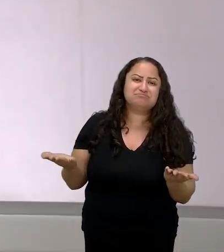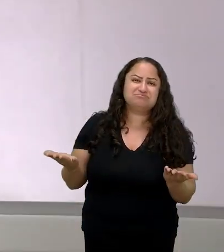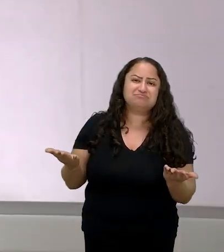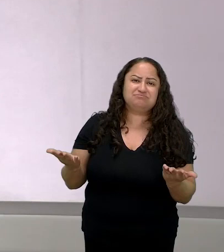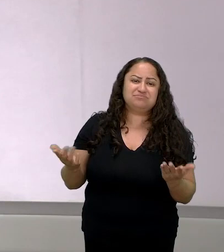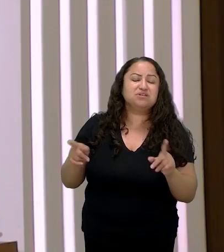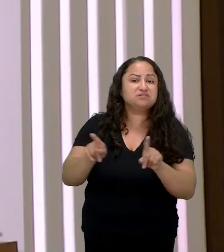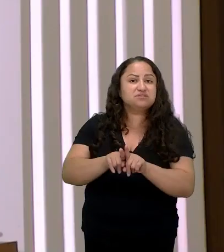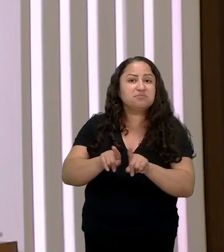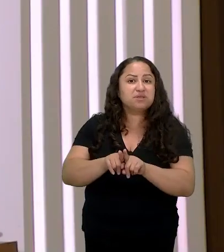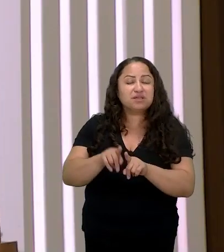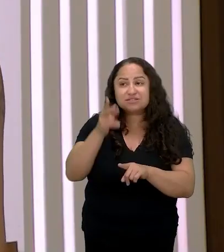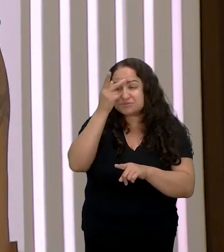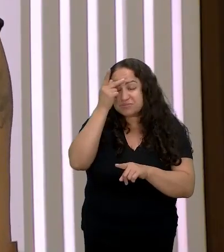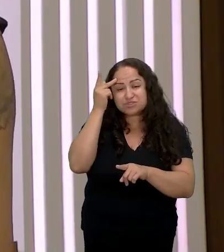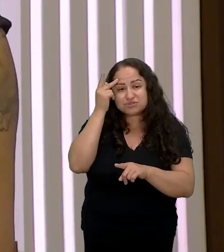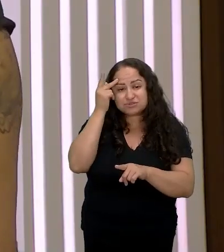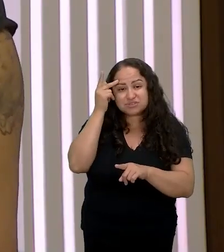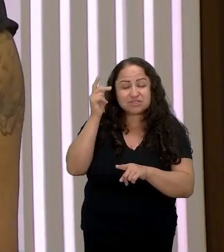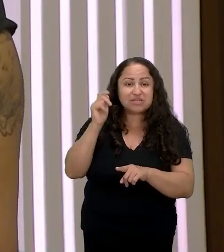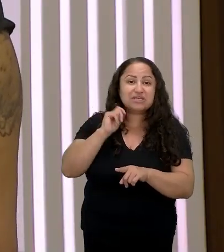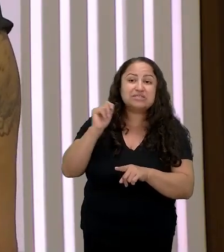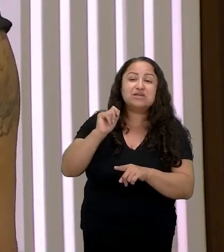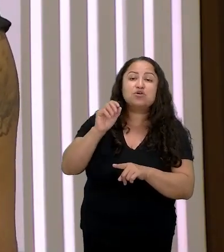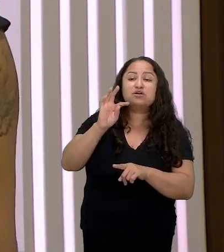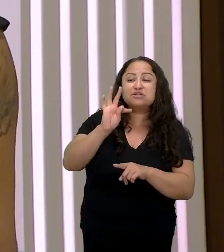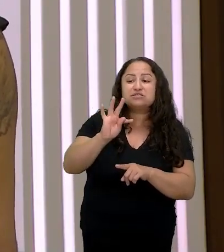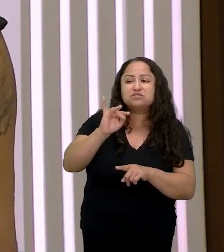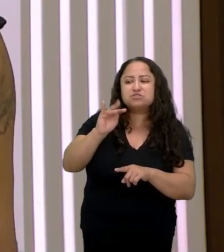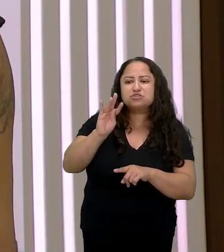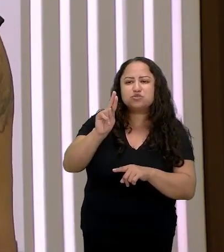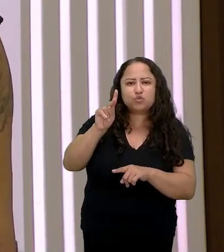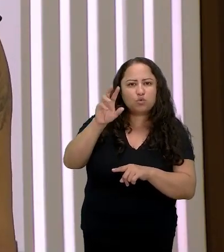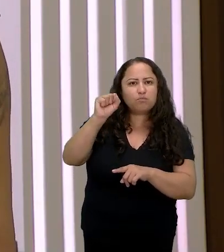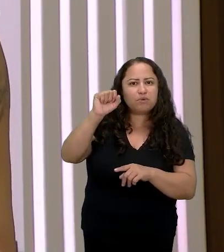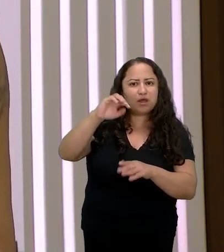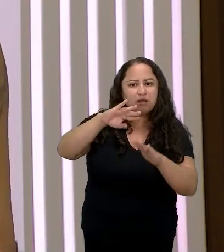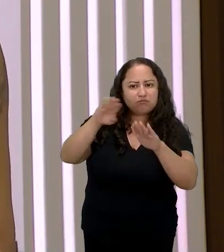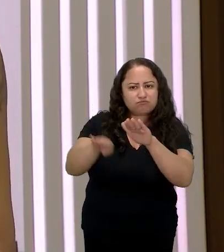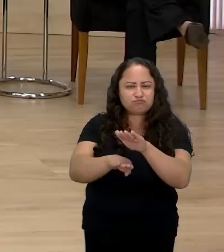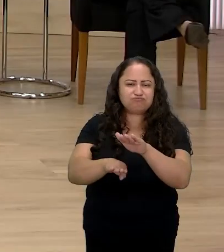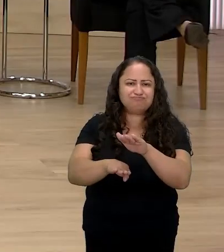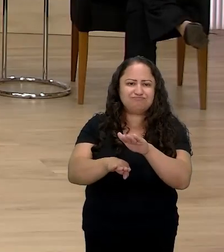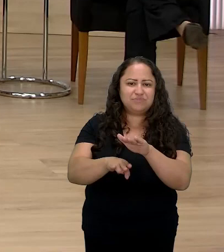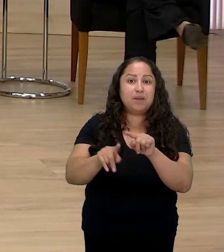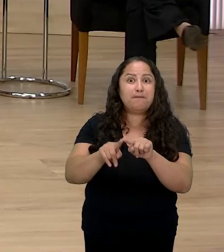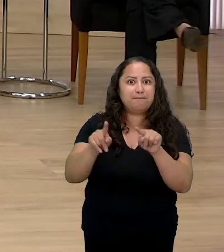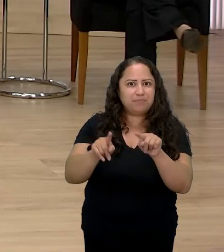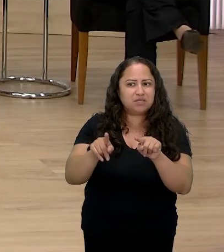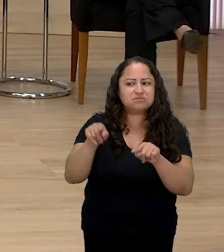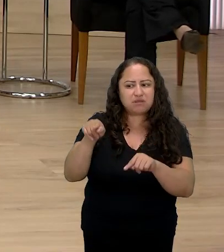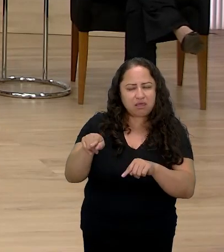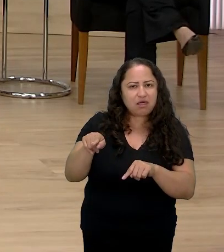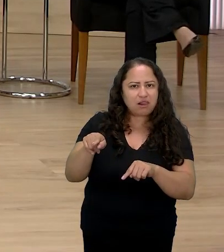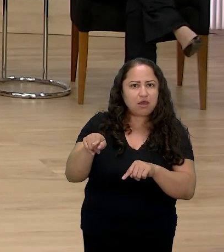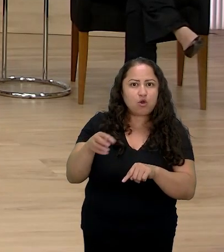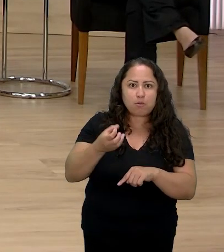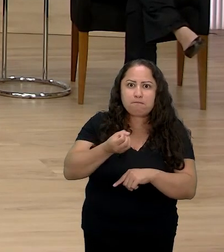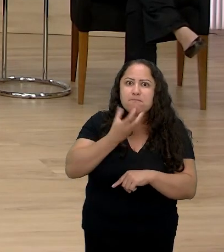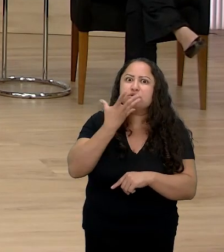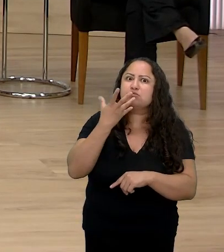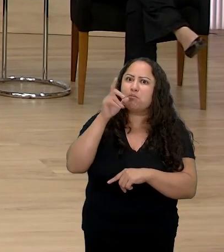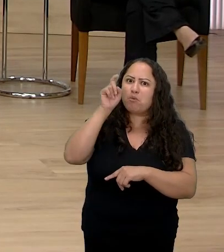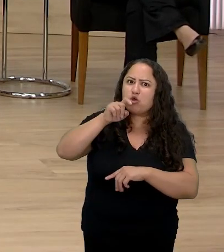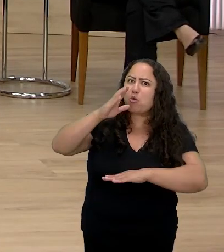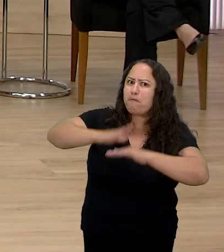até entre os condenados Tituba pelos brancos ainda era vista como inferior embora fosse uma grande feiticeira poderosa